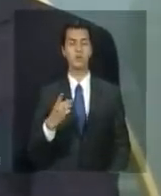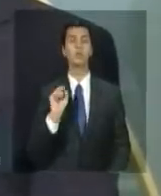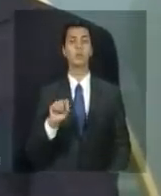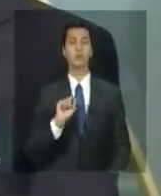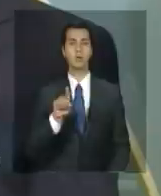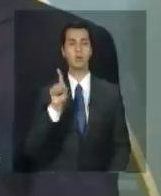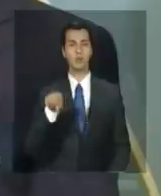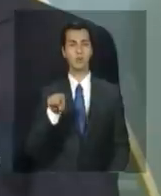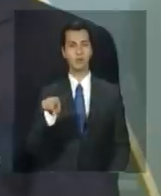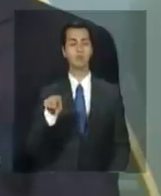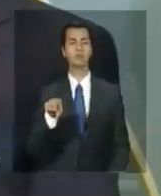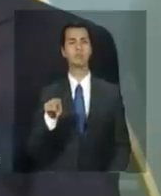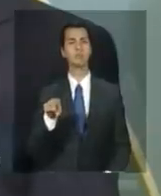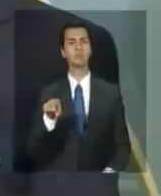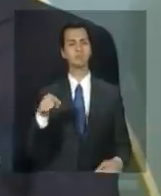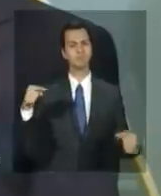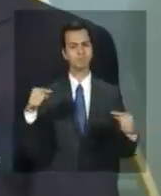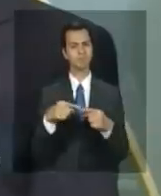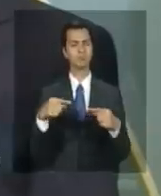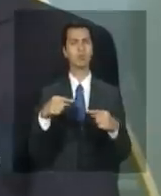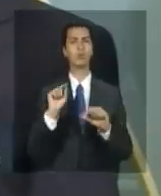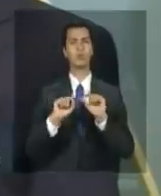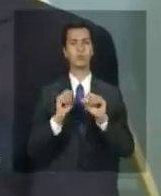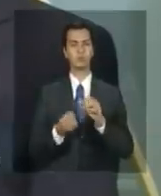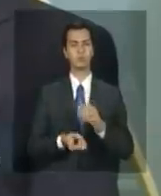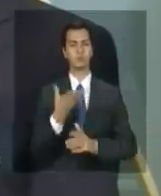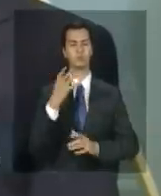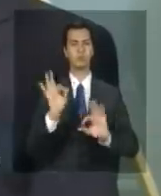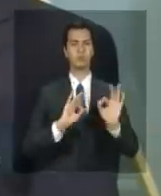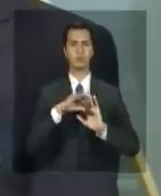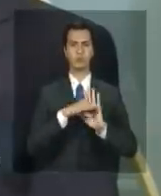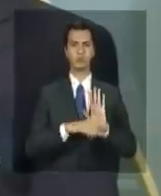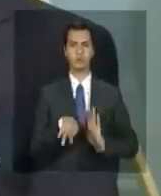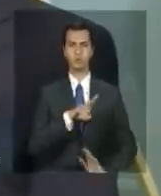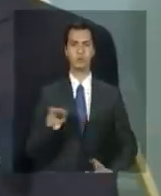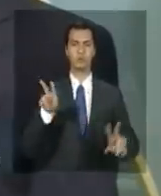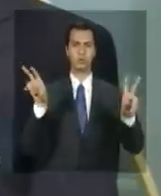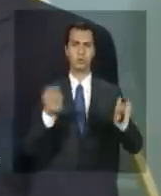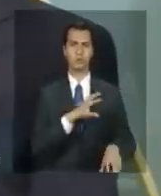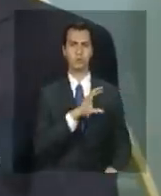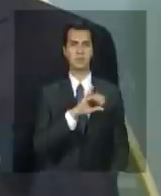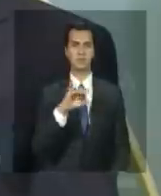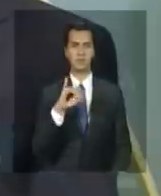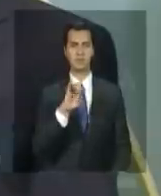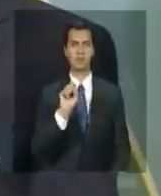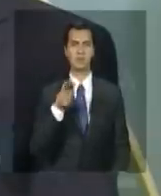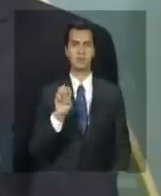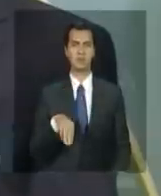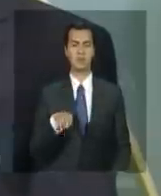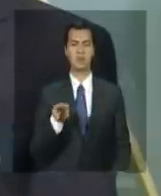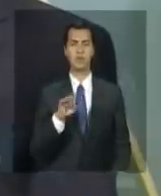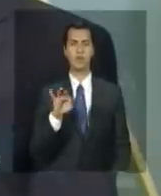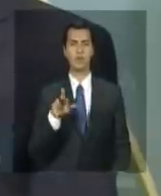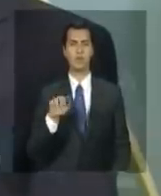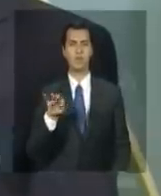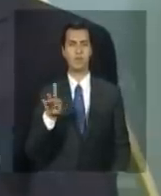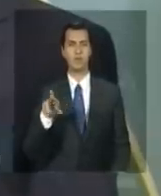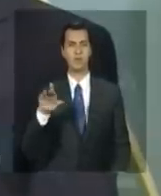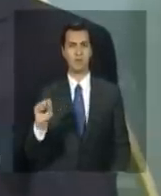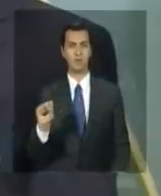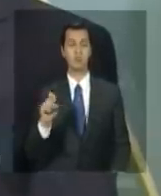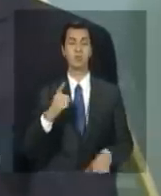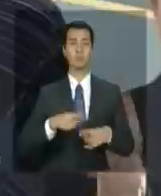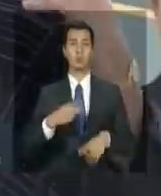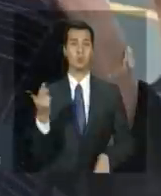desse casamento o Ciências Sem Fronteiras e mérito por quê? porque foi necessário a